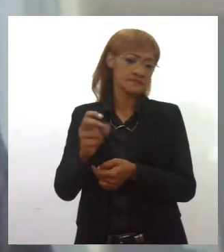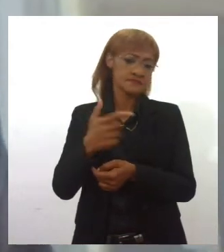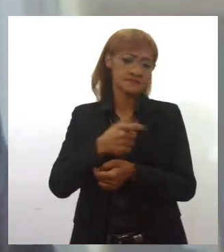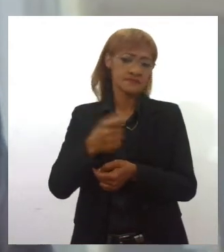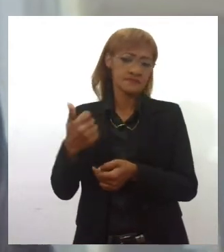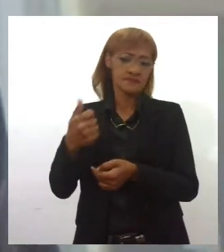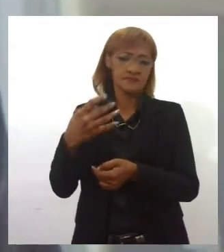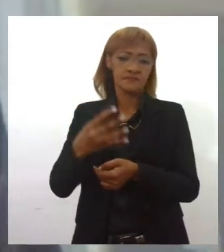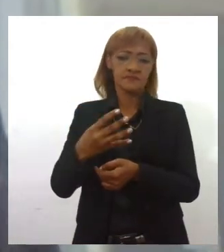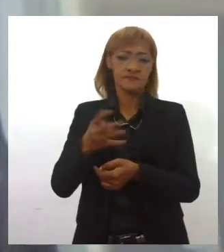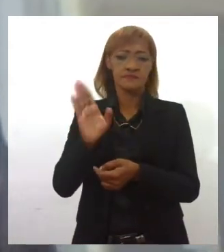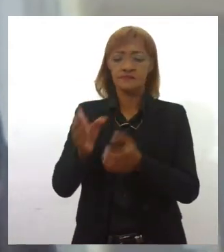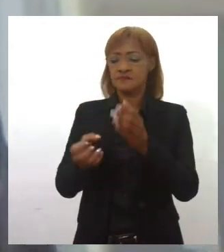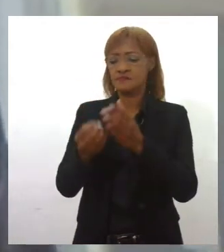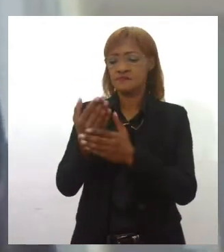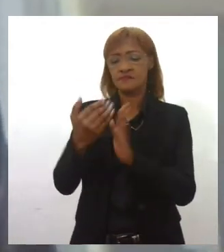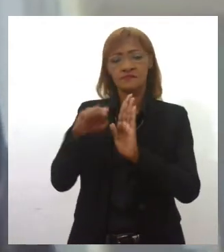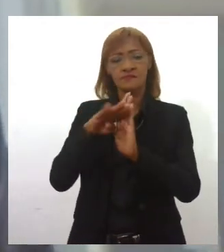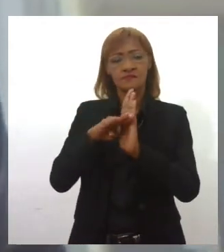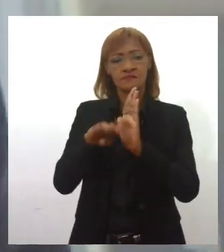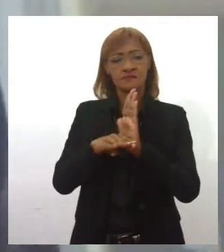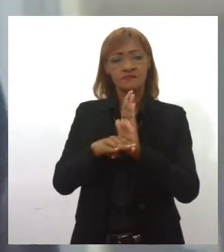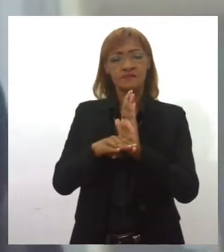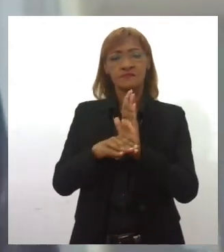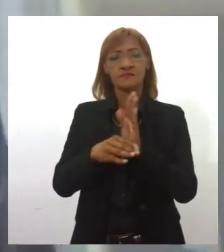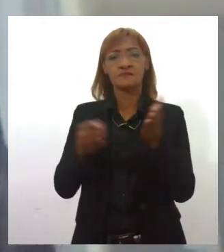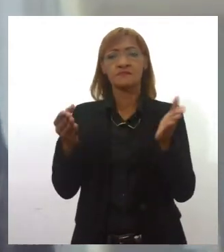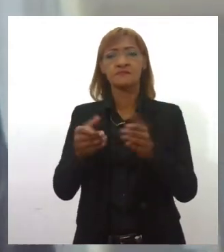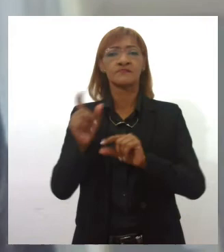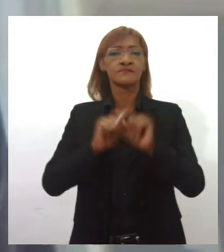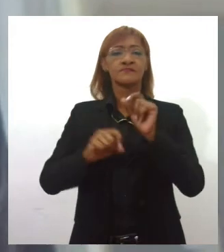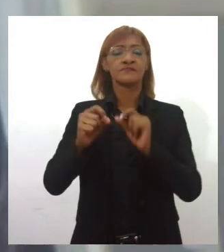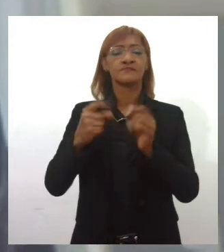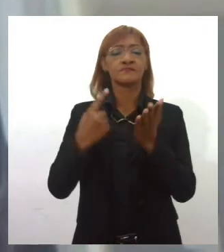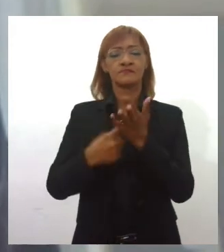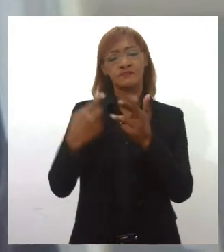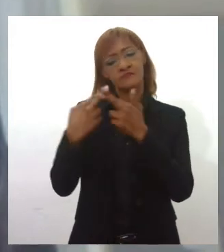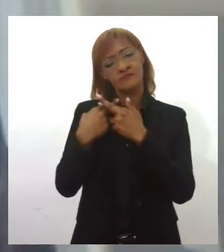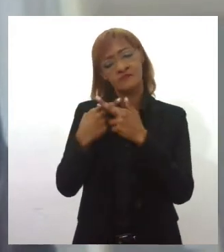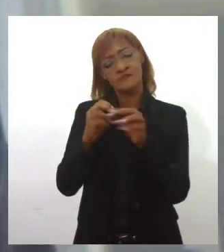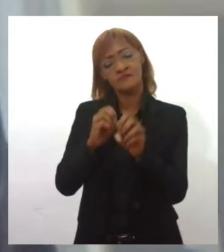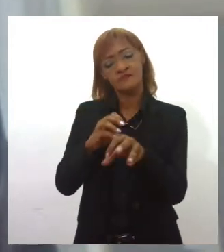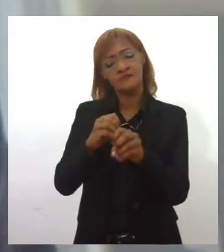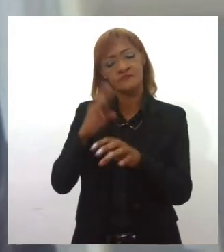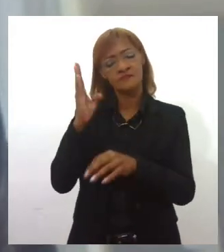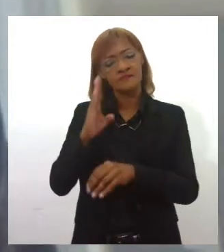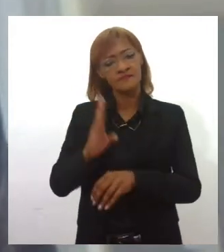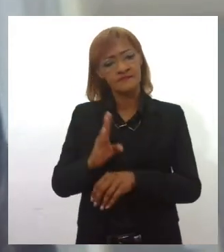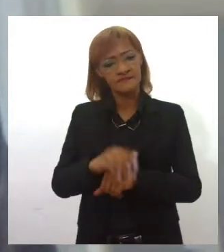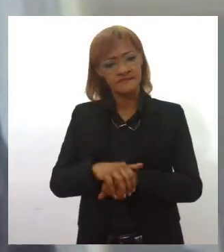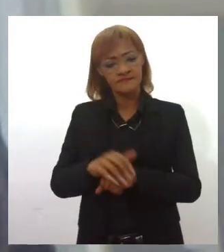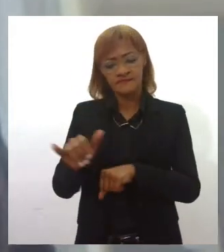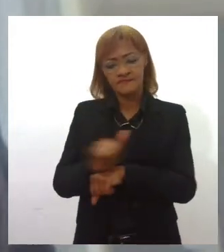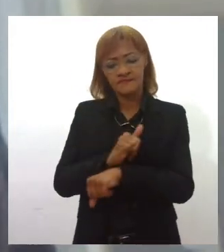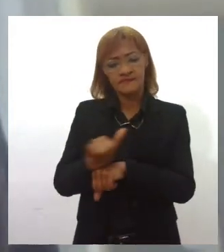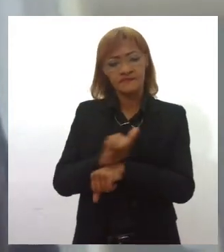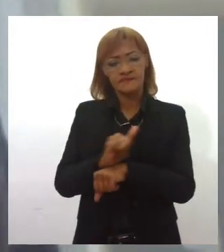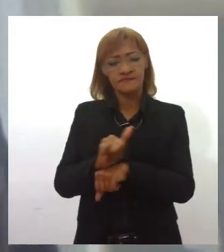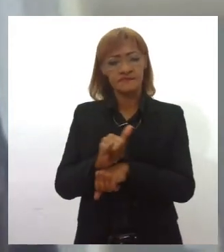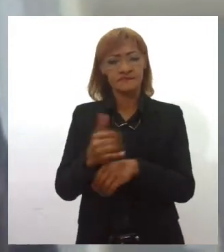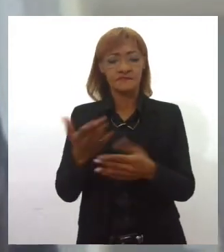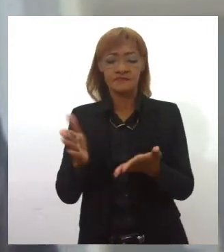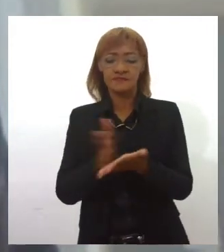que criou o plano e que traz, sobretudo, um compromisso para a educação brasileira. As metas de estratégia, infelizmente, algumas